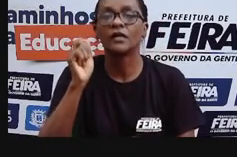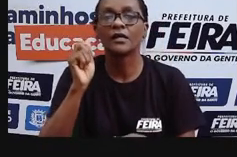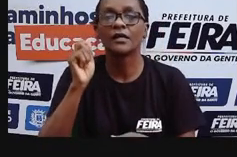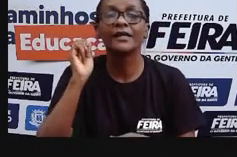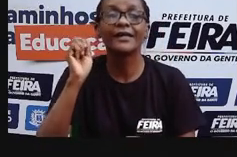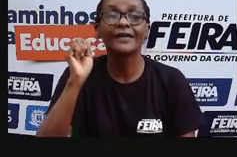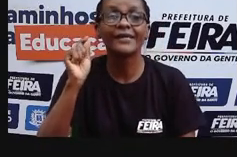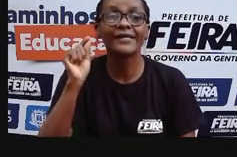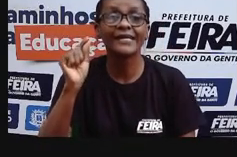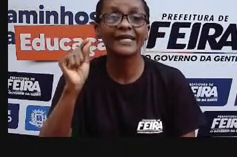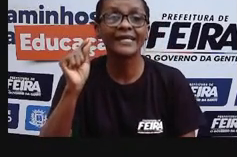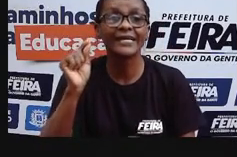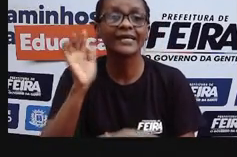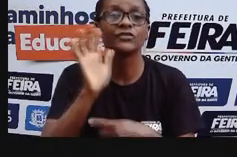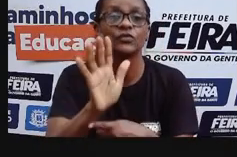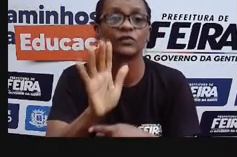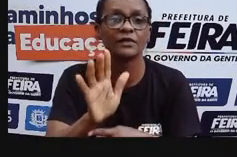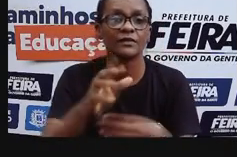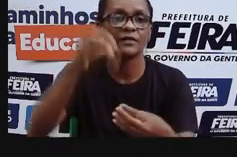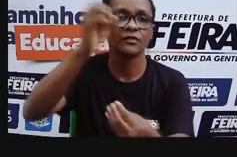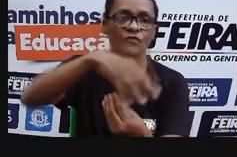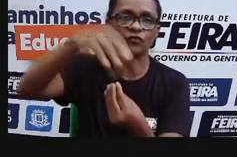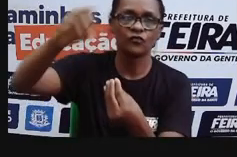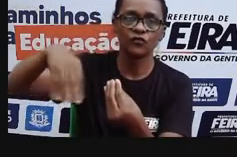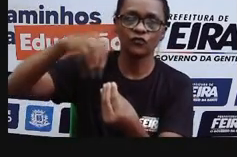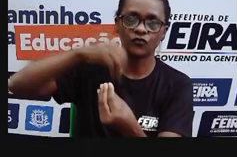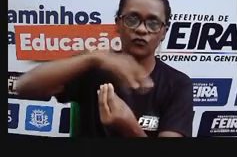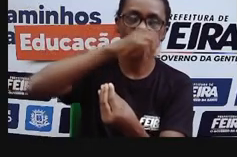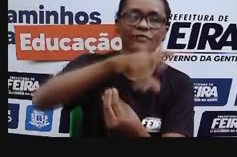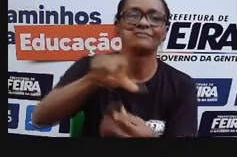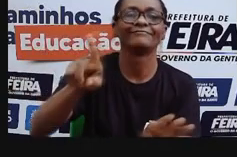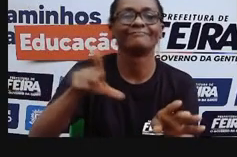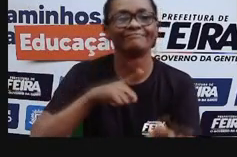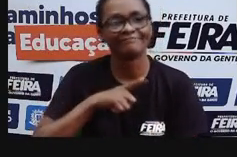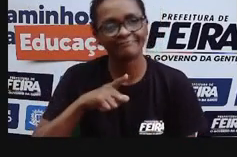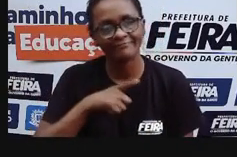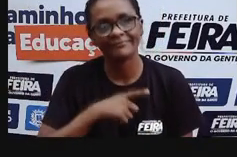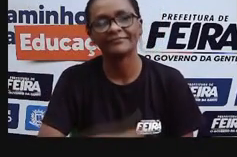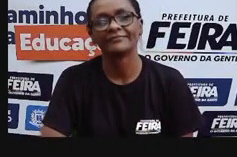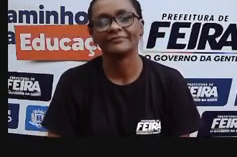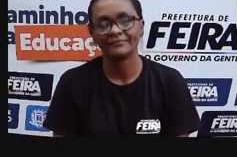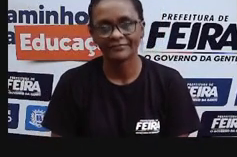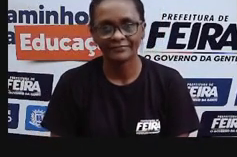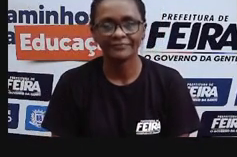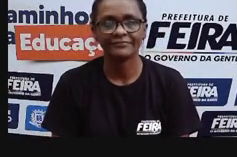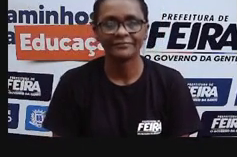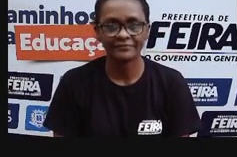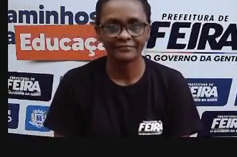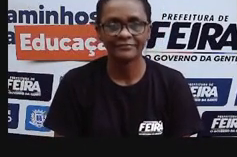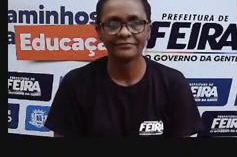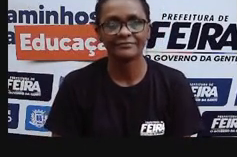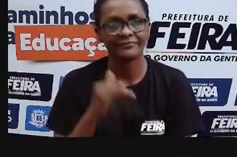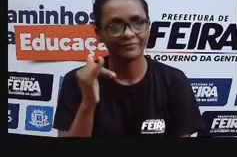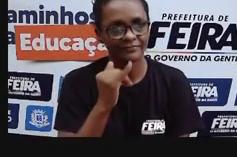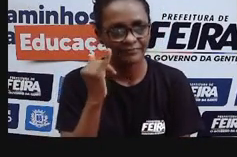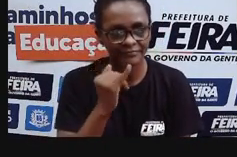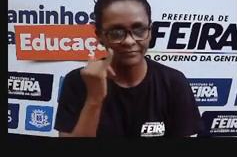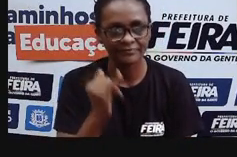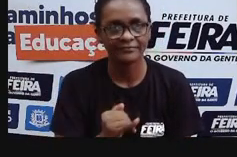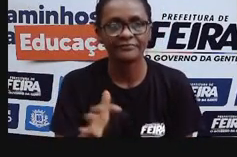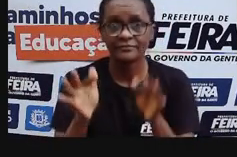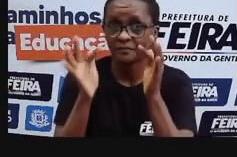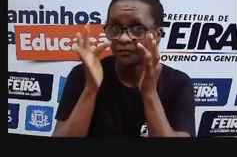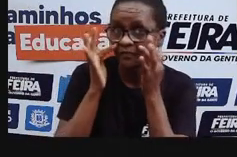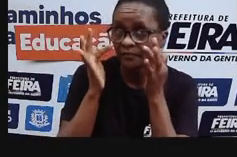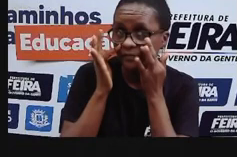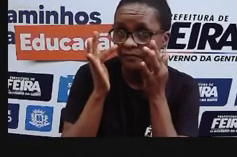Olha que riqueza! Olha que legal que a gente sabe hoje em dia, né? Um pouco mais sobre esses micro-organismos.